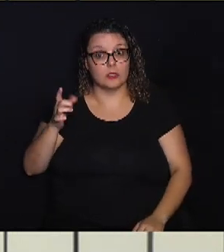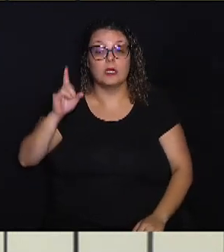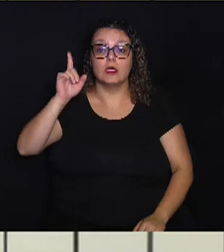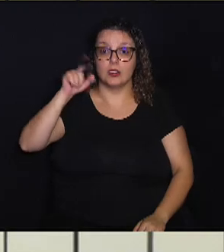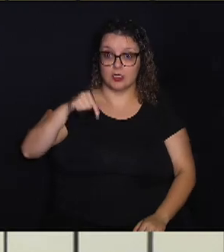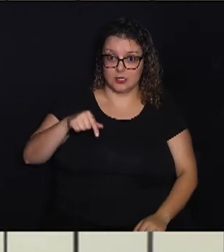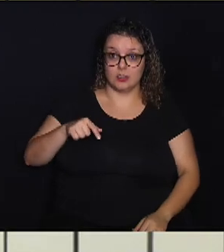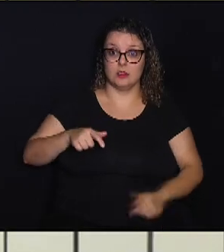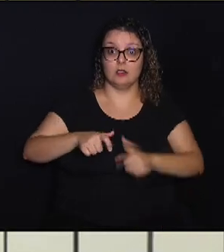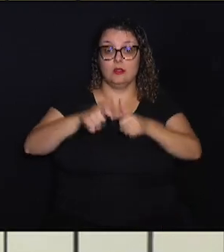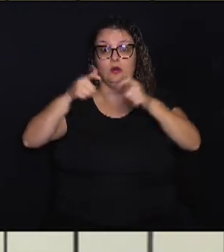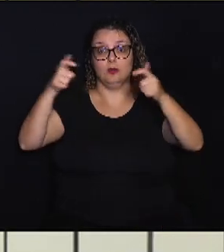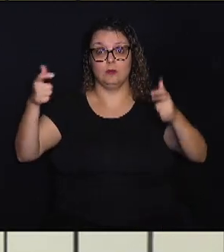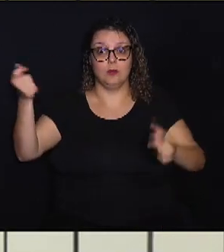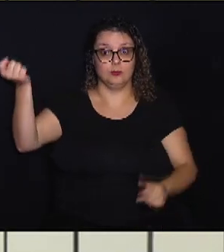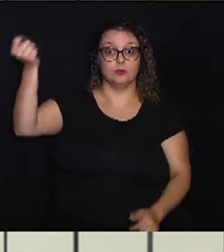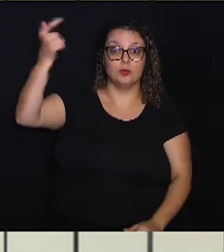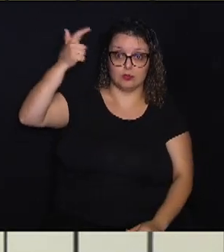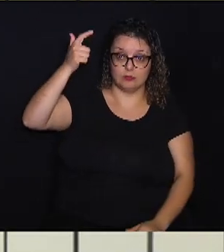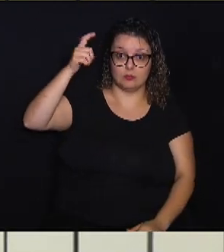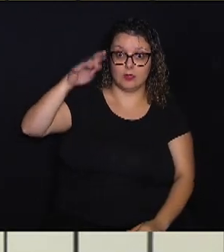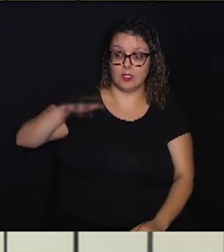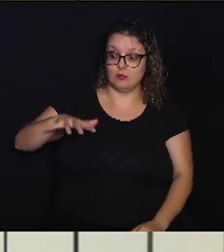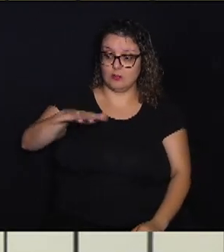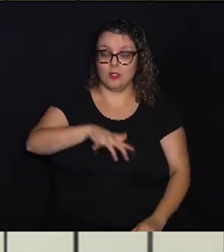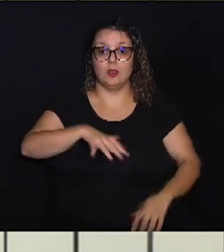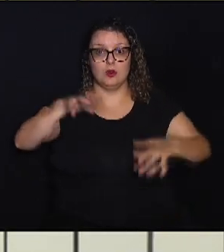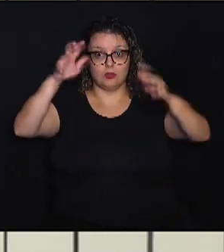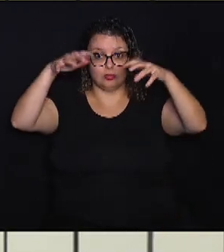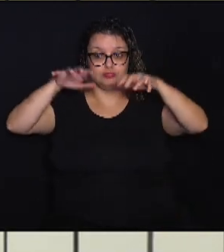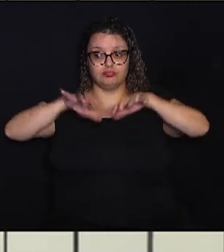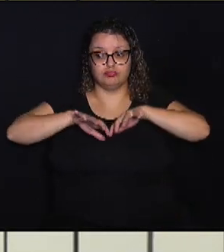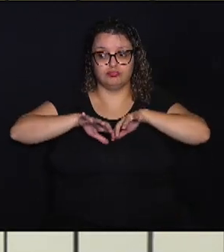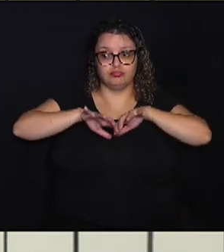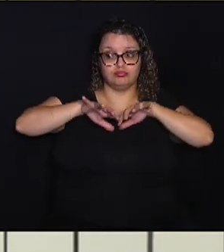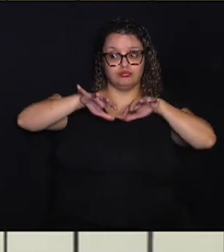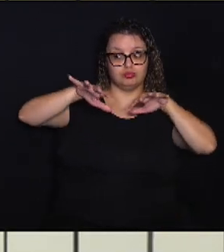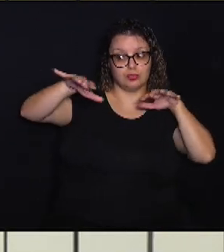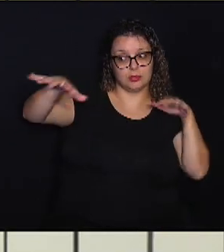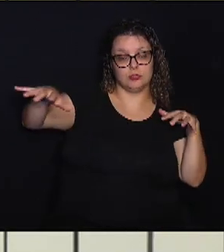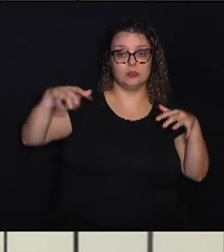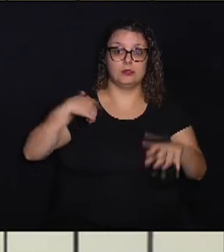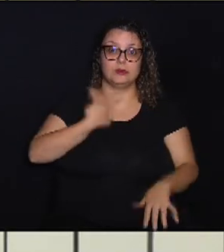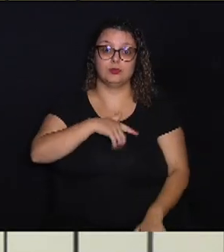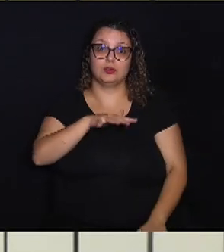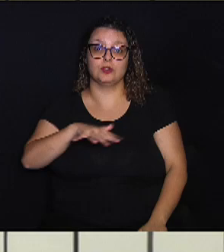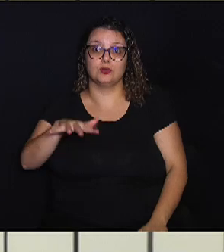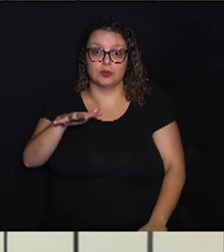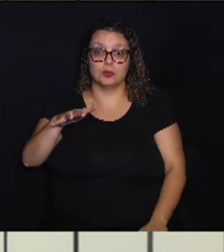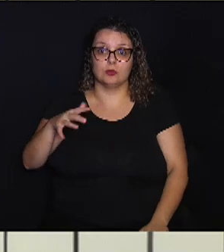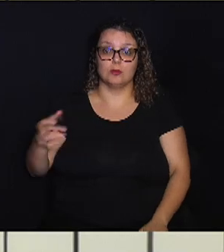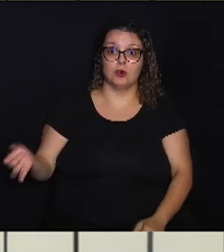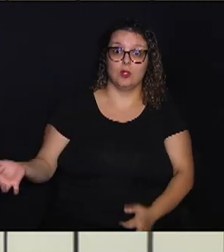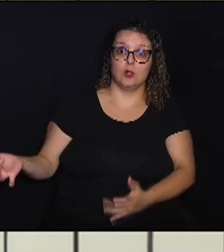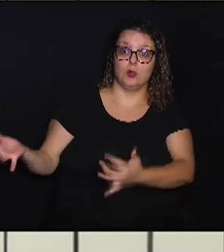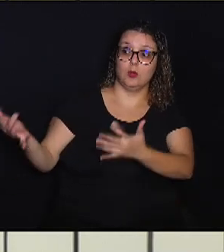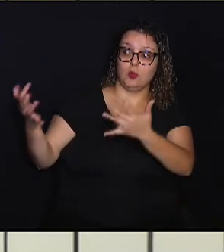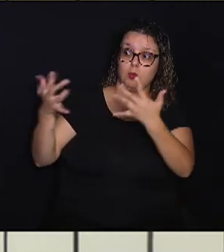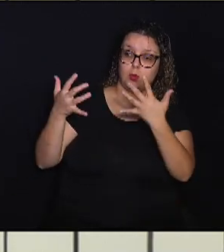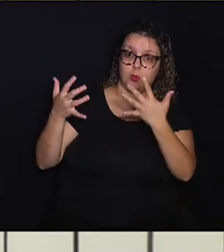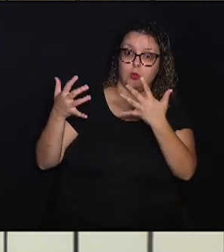predomínio do sol. As áreas de chuva deverão se afastar ainda mais da nossa região e a entrada de massa de ar